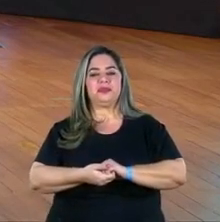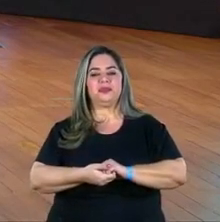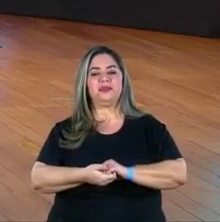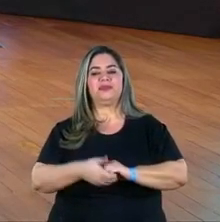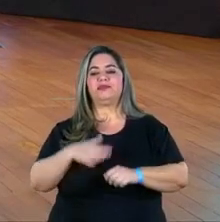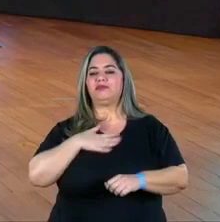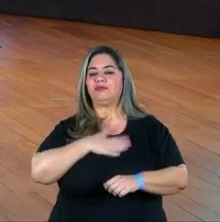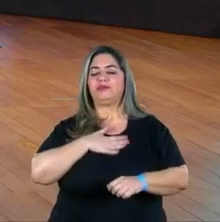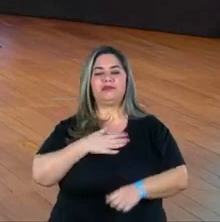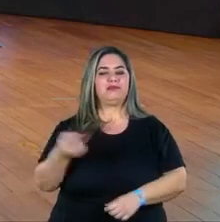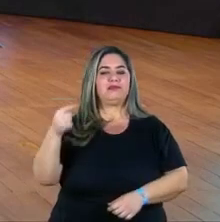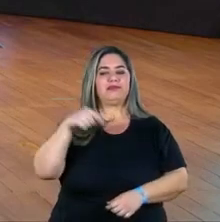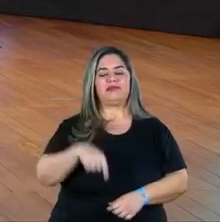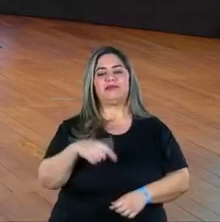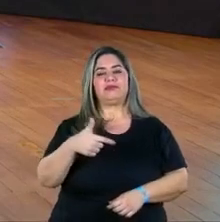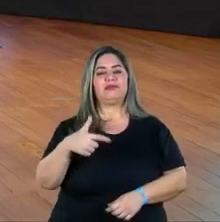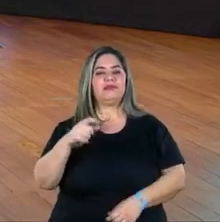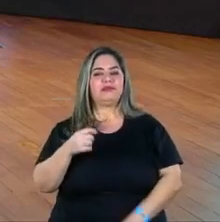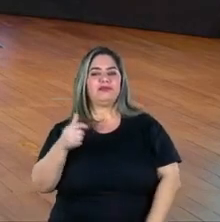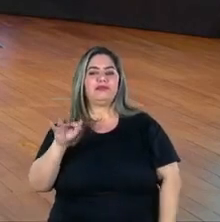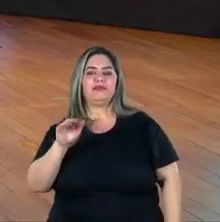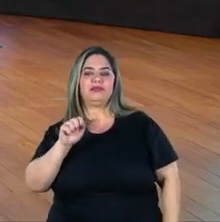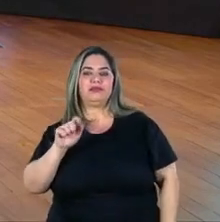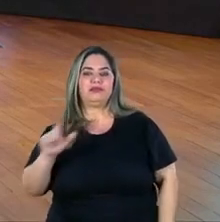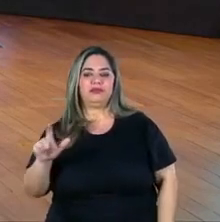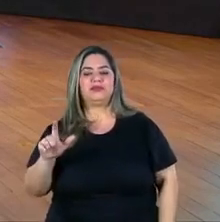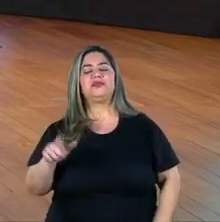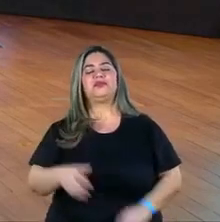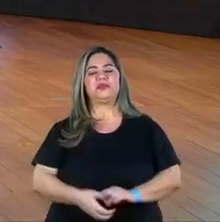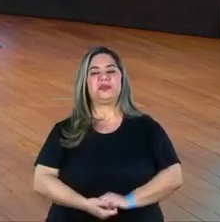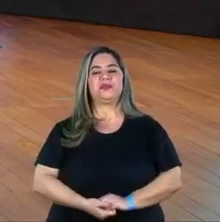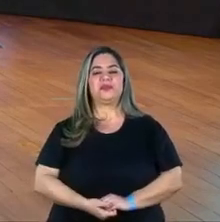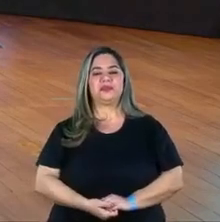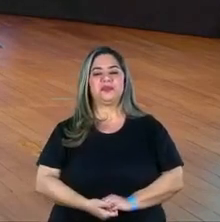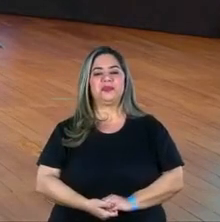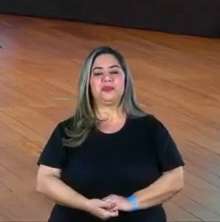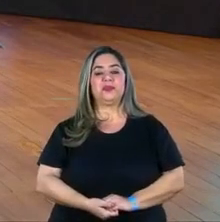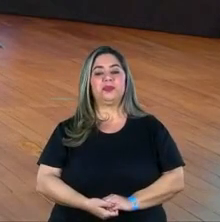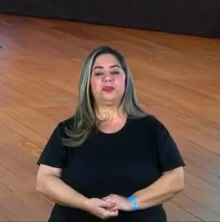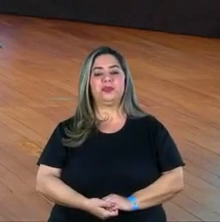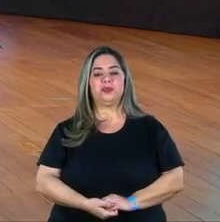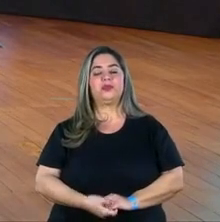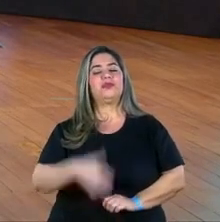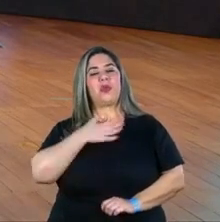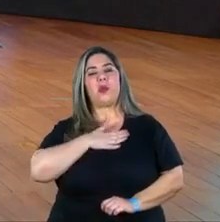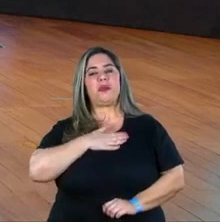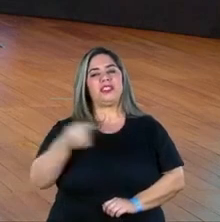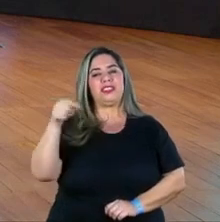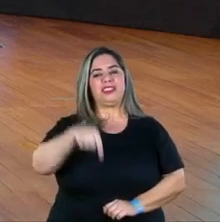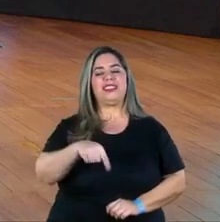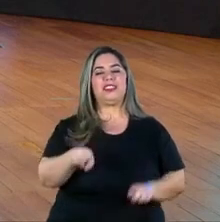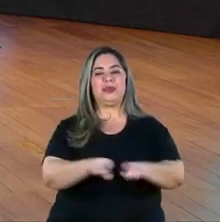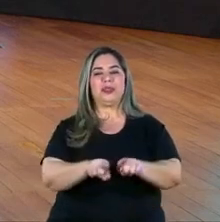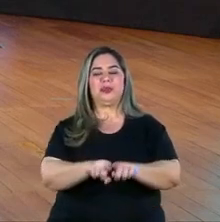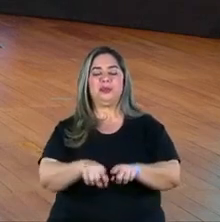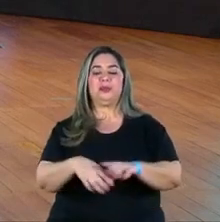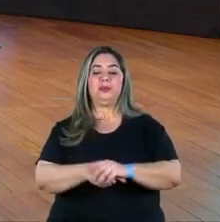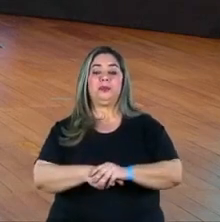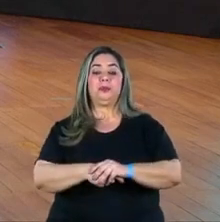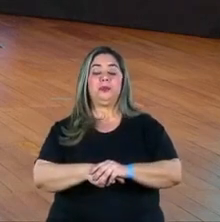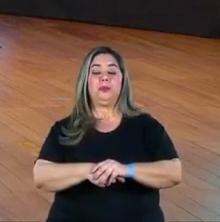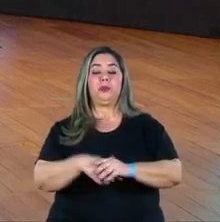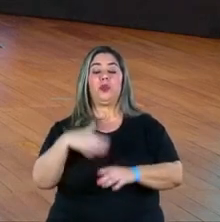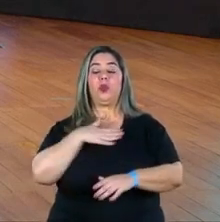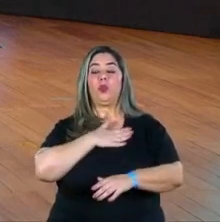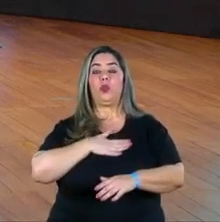tê-los aqui na 20ª Fio. Muito bem. É um prazer estar aqui. Eu gostaria,